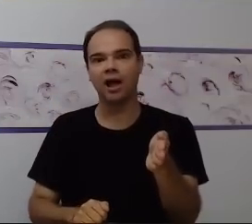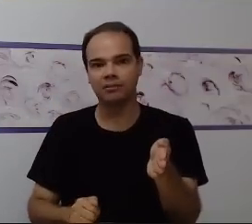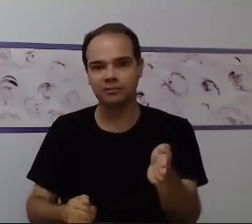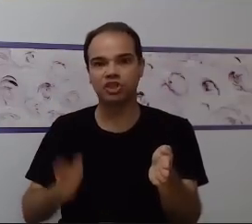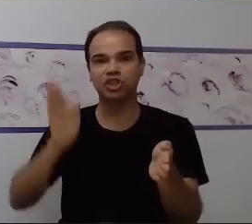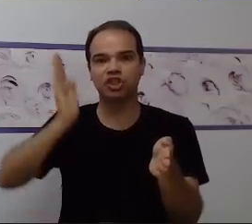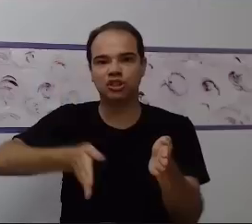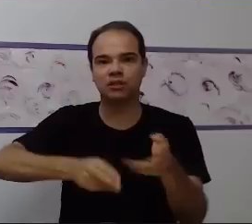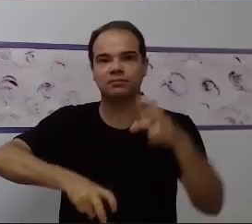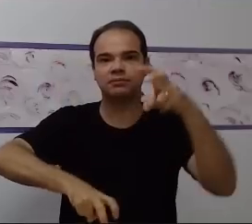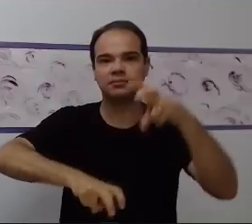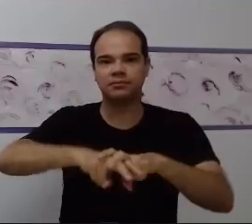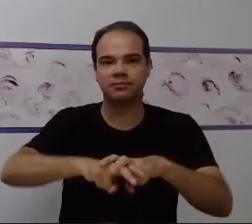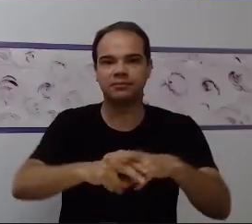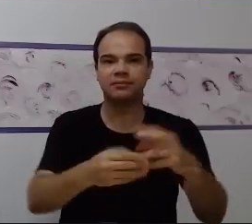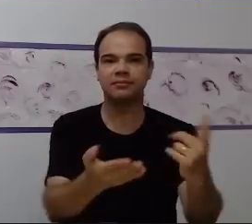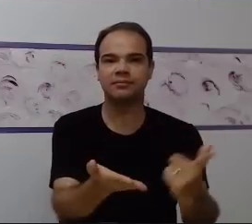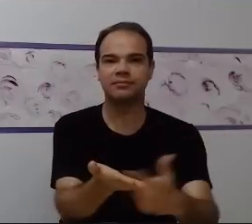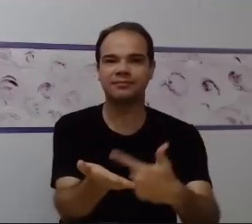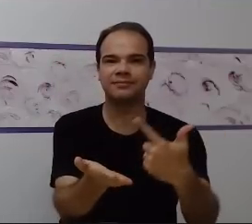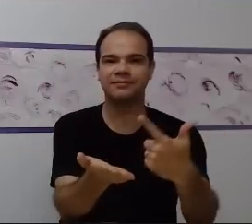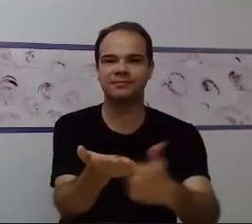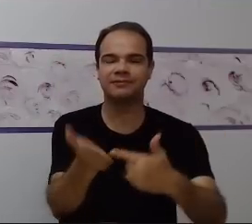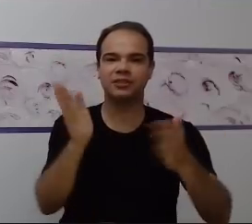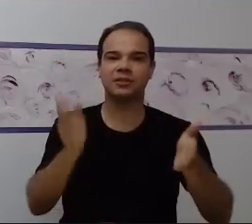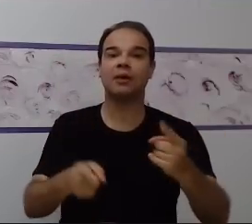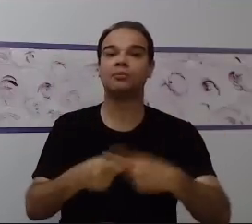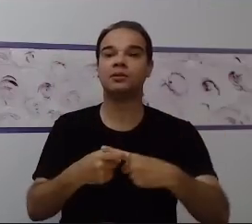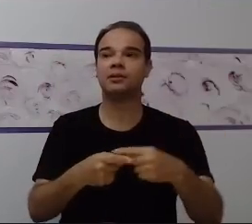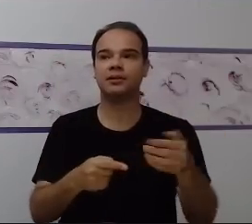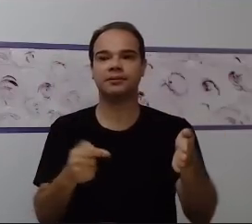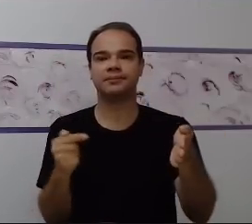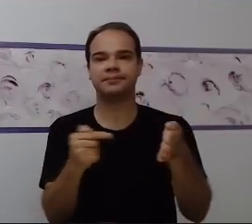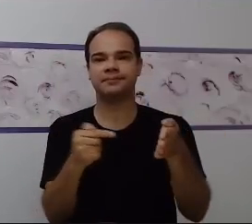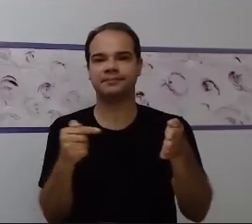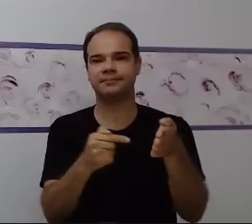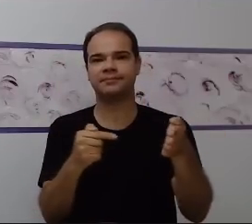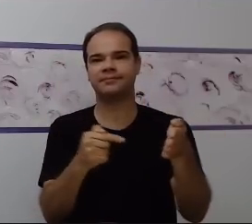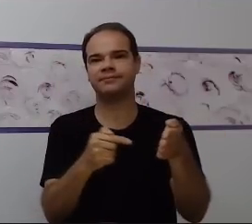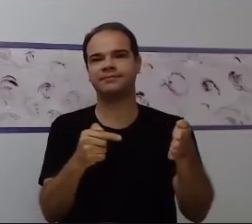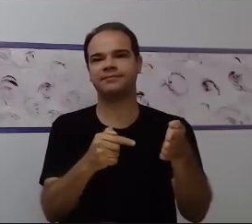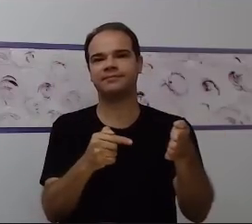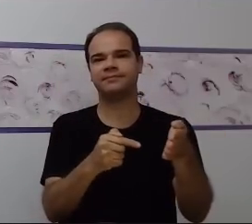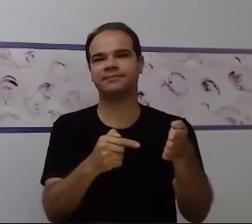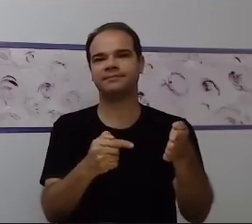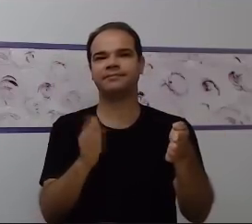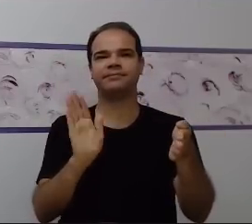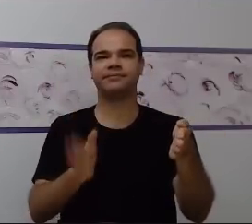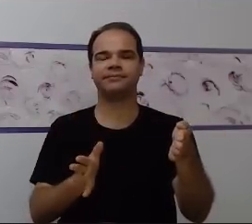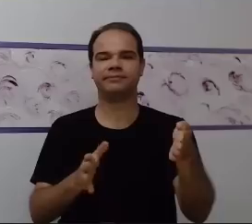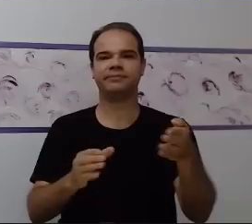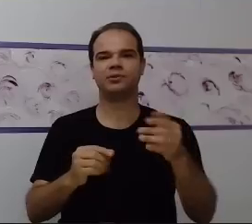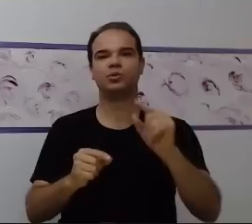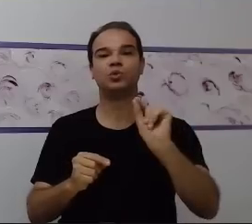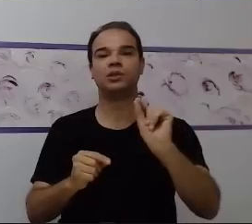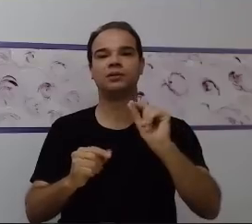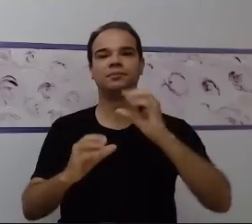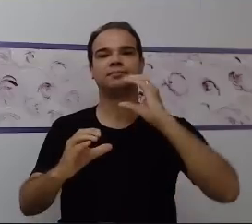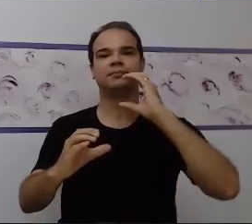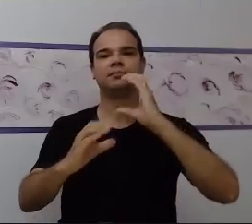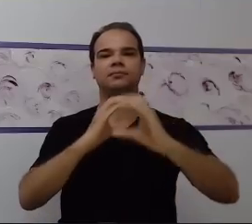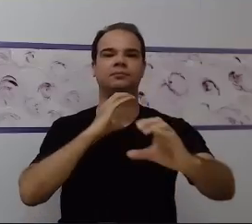quando você fala de função neurológica, você fala de processamento de informação. E é essa situação que a gente